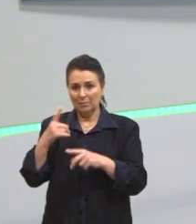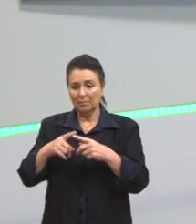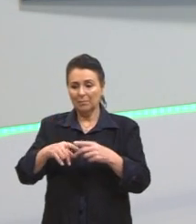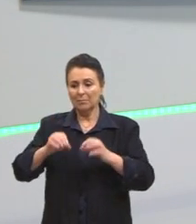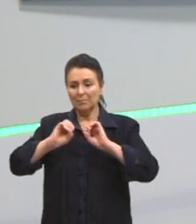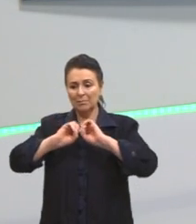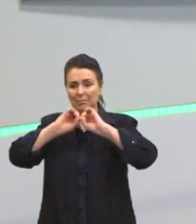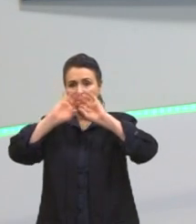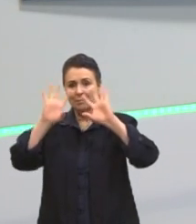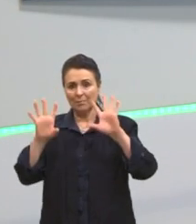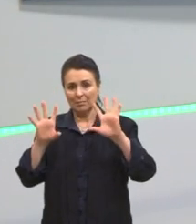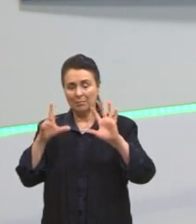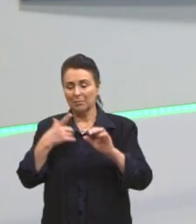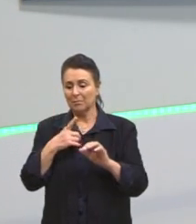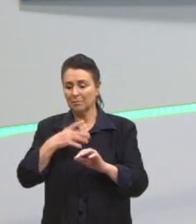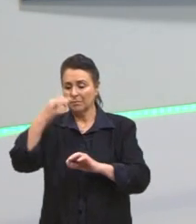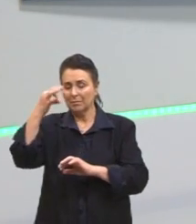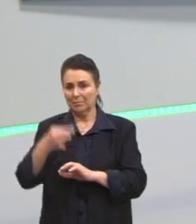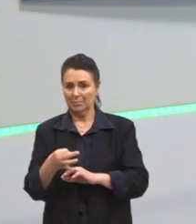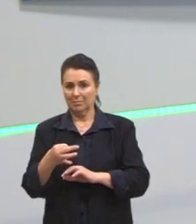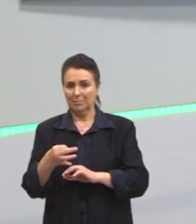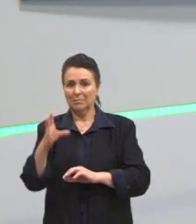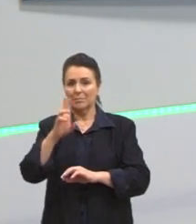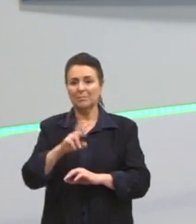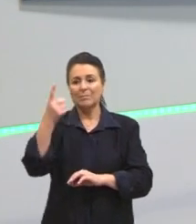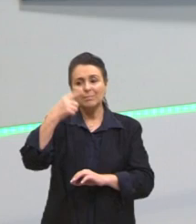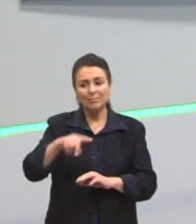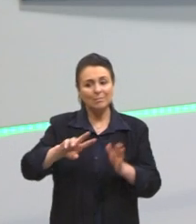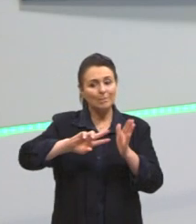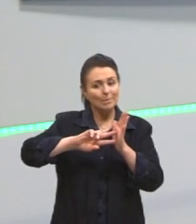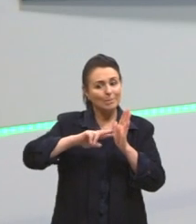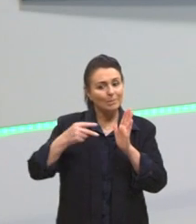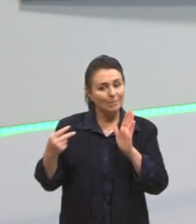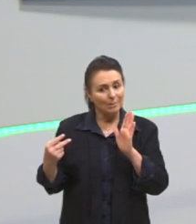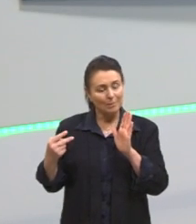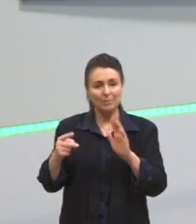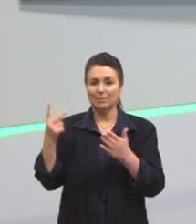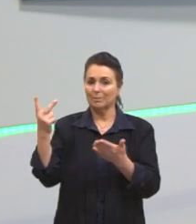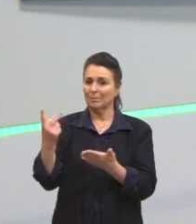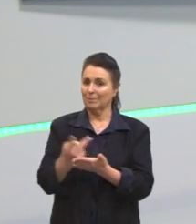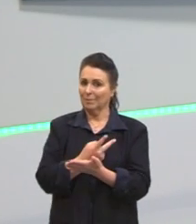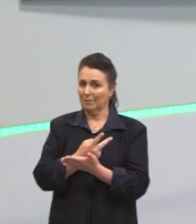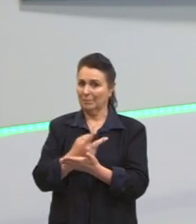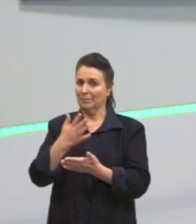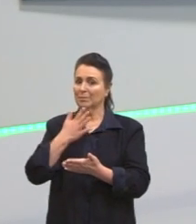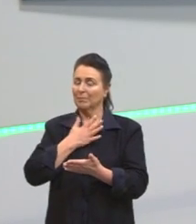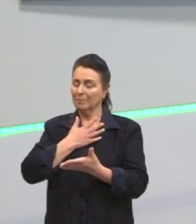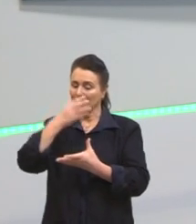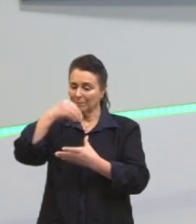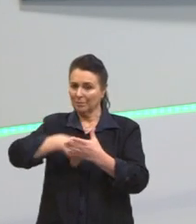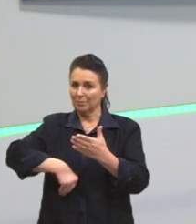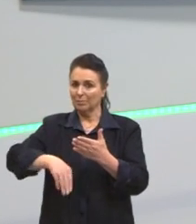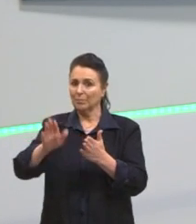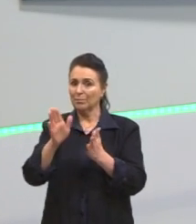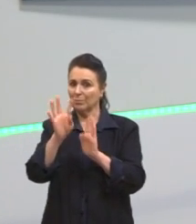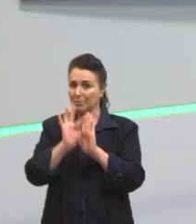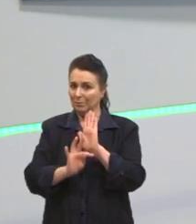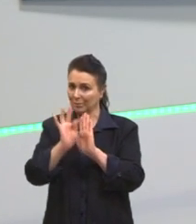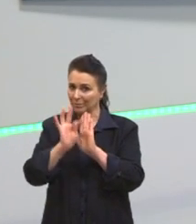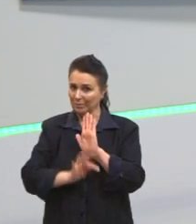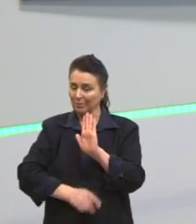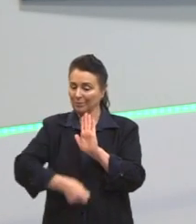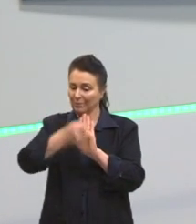aberturas, né? De outras interpretações que pode ter ali dentro do meu texto dissertado e argumentado. Então,